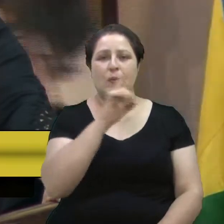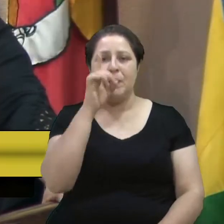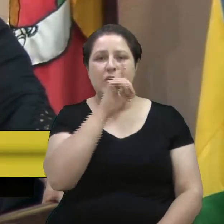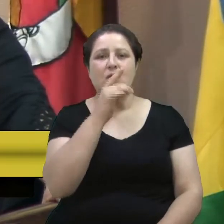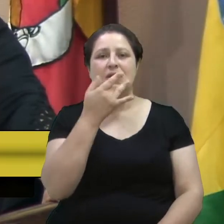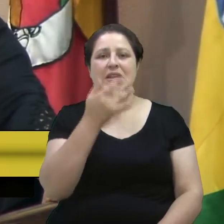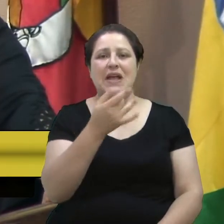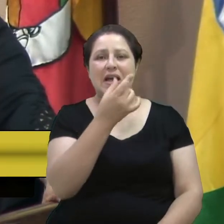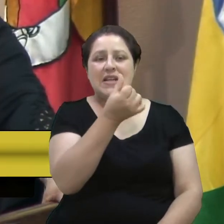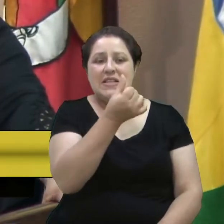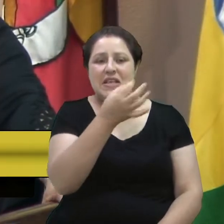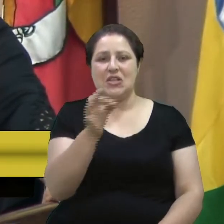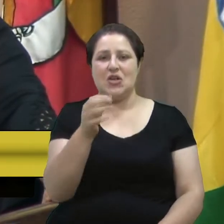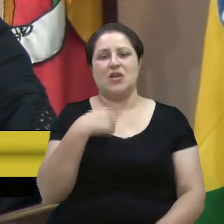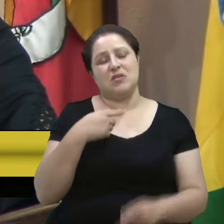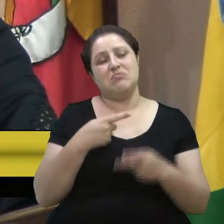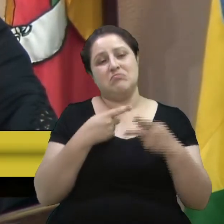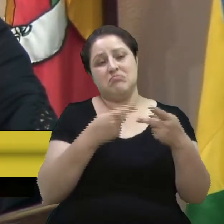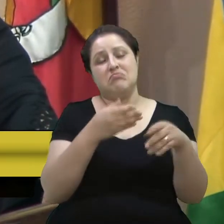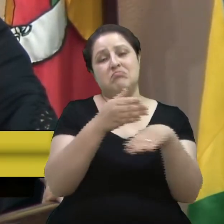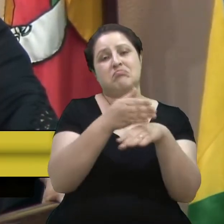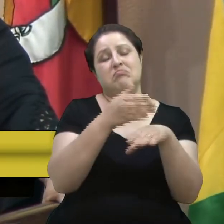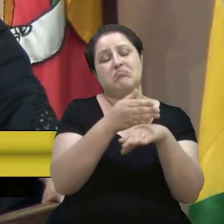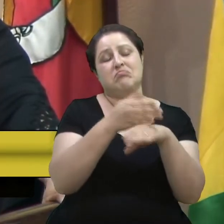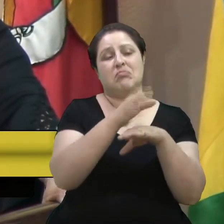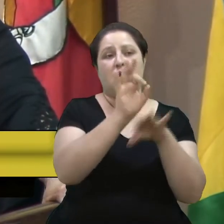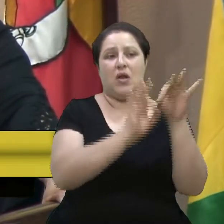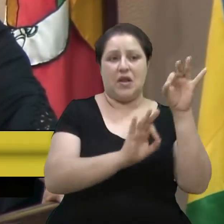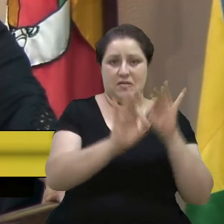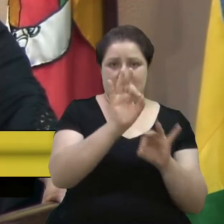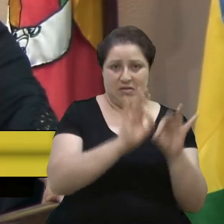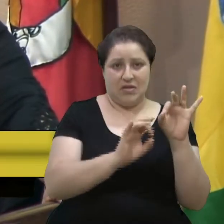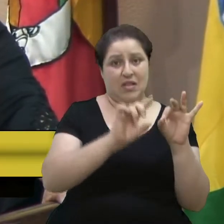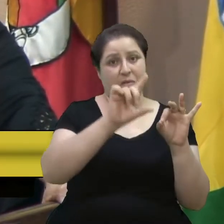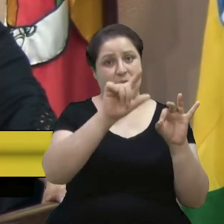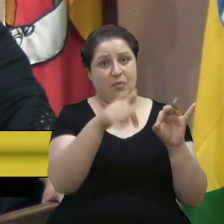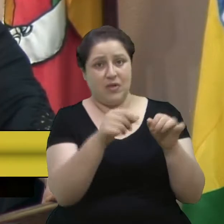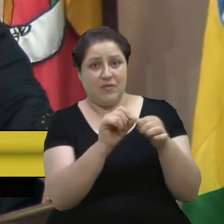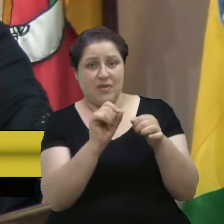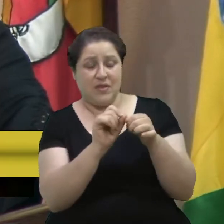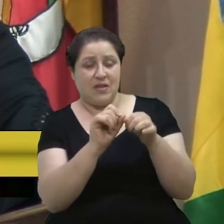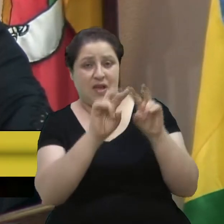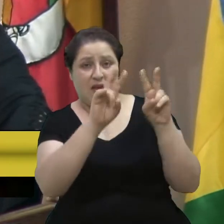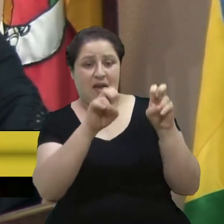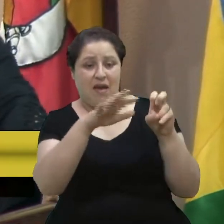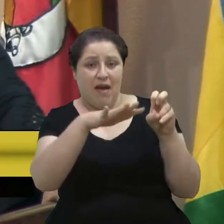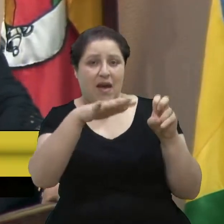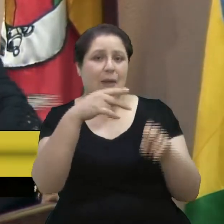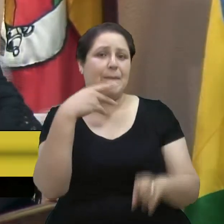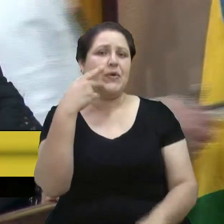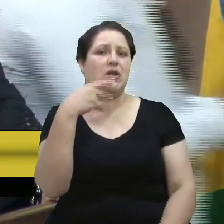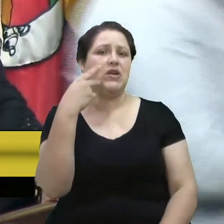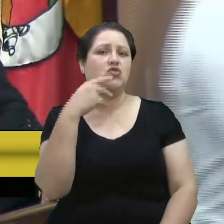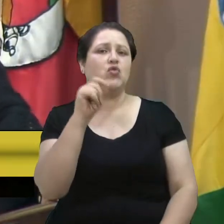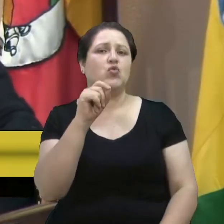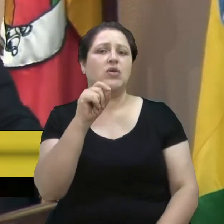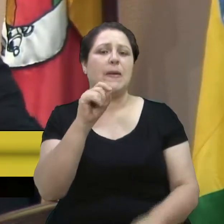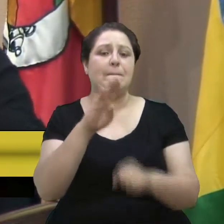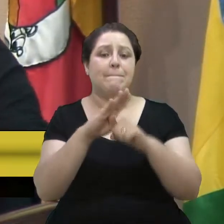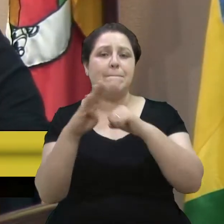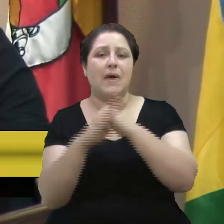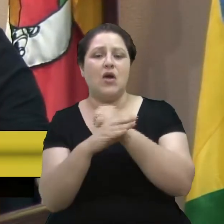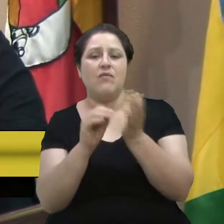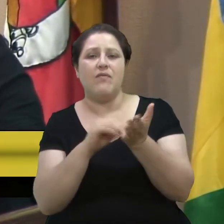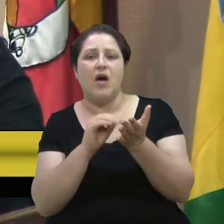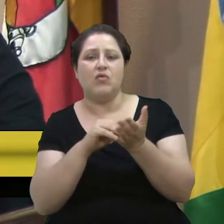também, depois que nós organizávamos a missa, nós fazíamos a parte política. O que faltava naquele bairro, o que